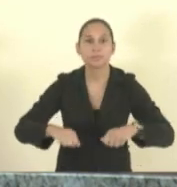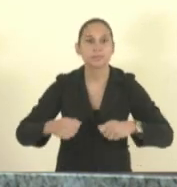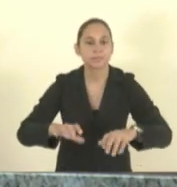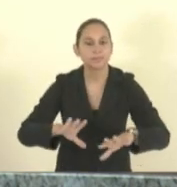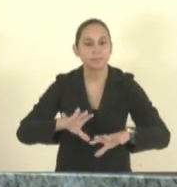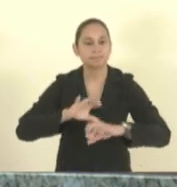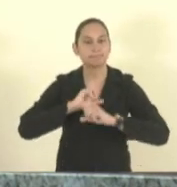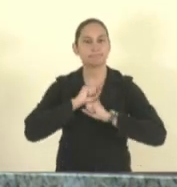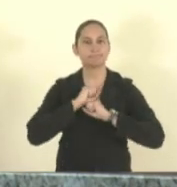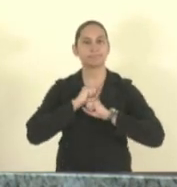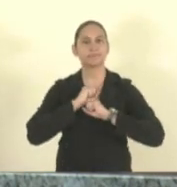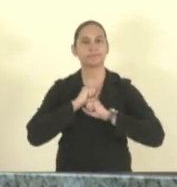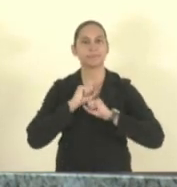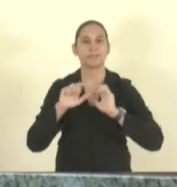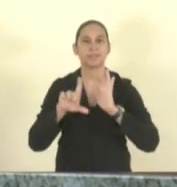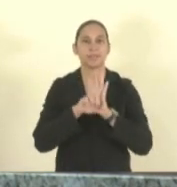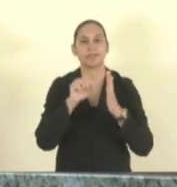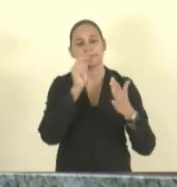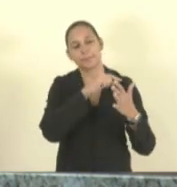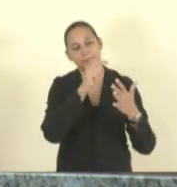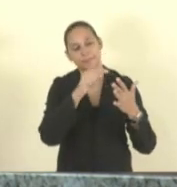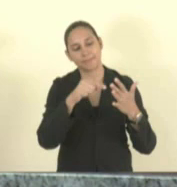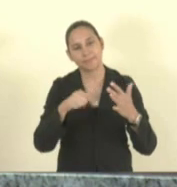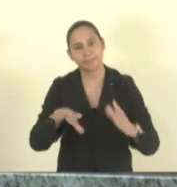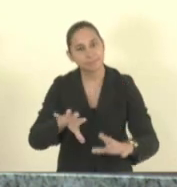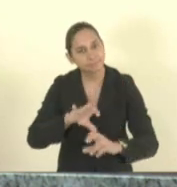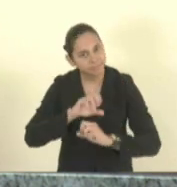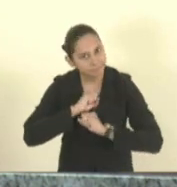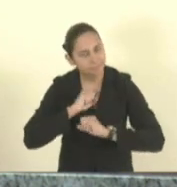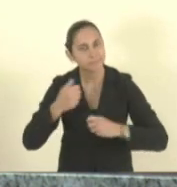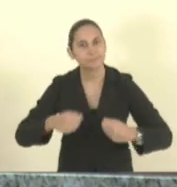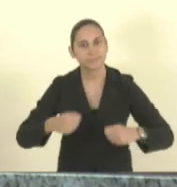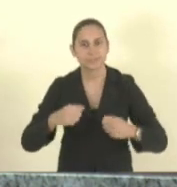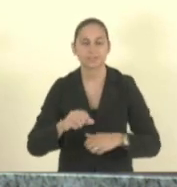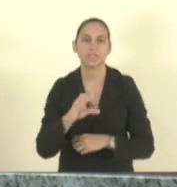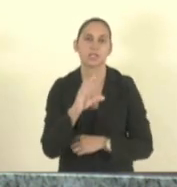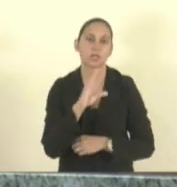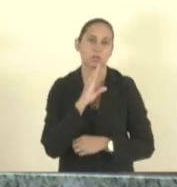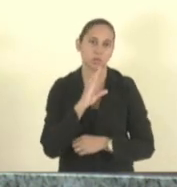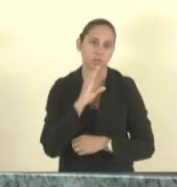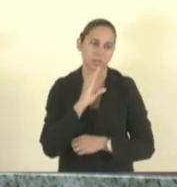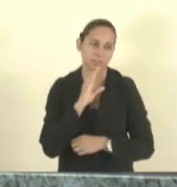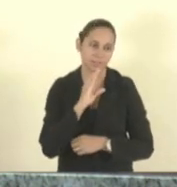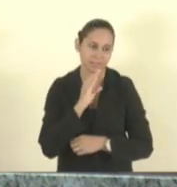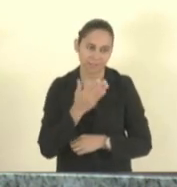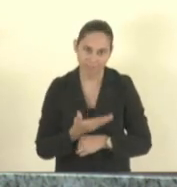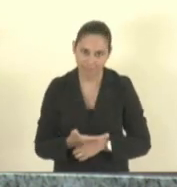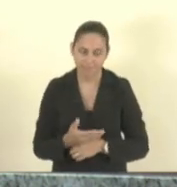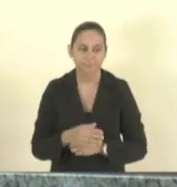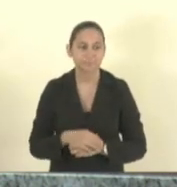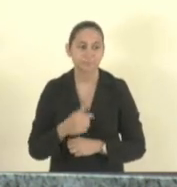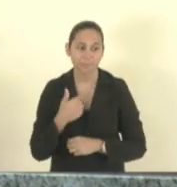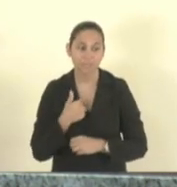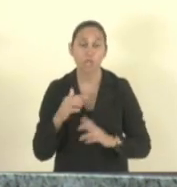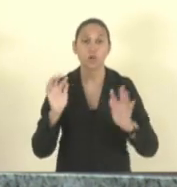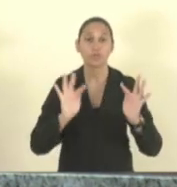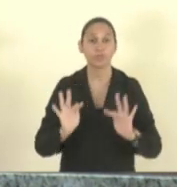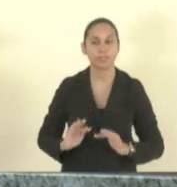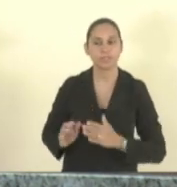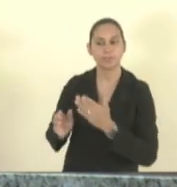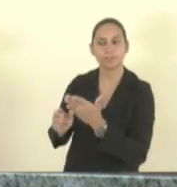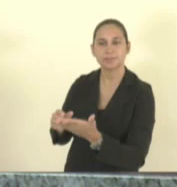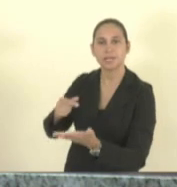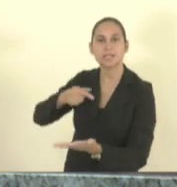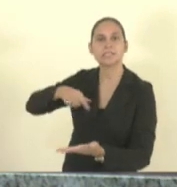conhecimento então fico muito feliz da da CEDU aqui representada pela gerente né